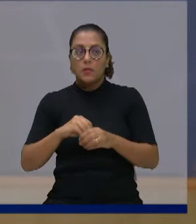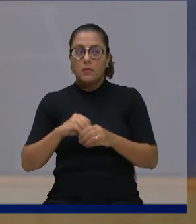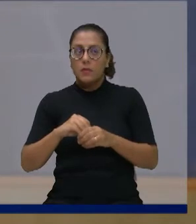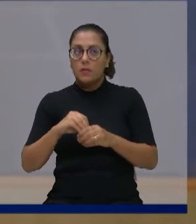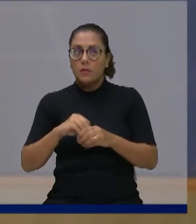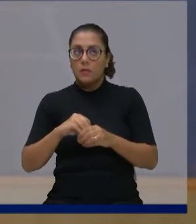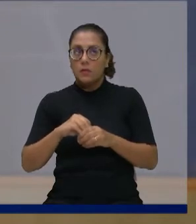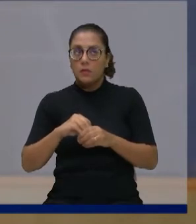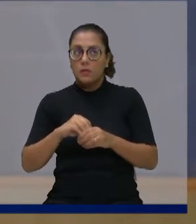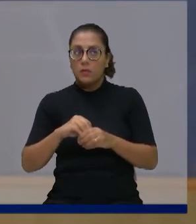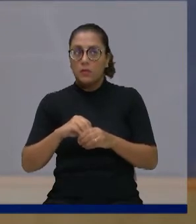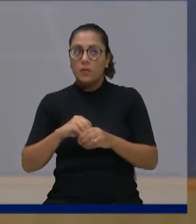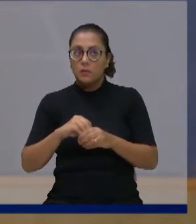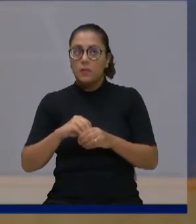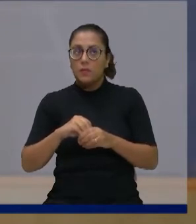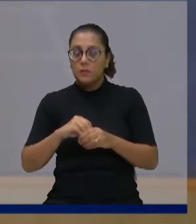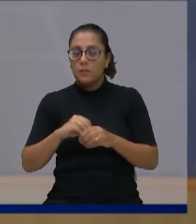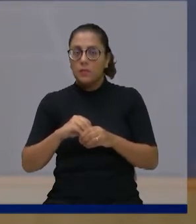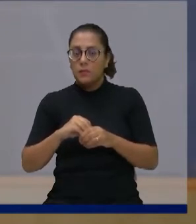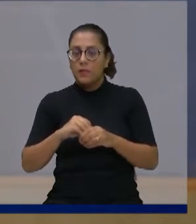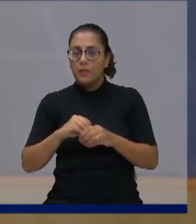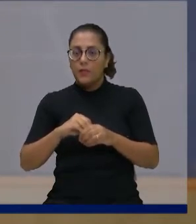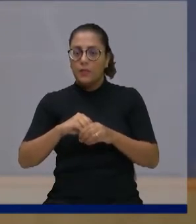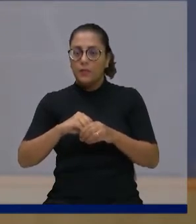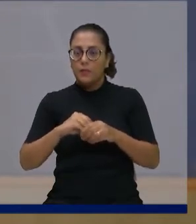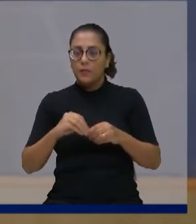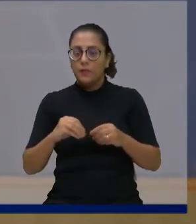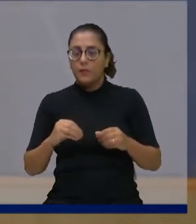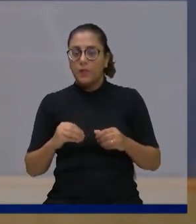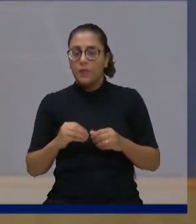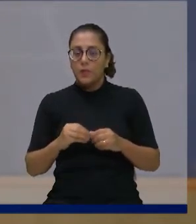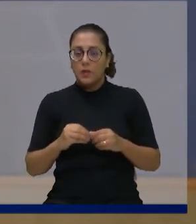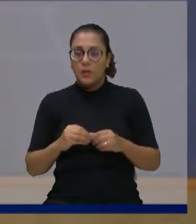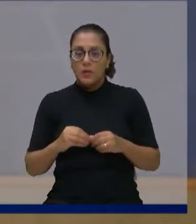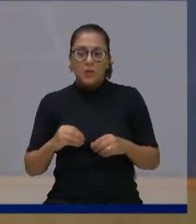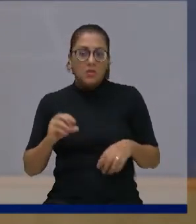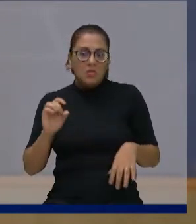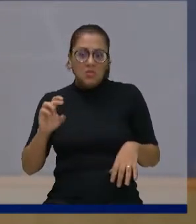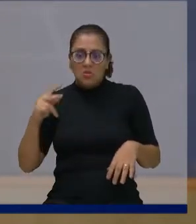mais grave de tudo isso é que não se trata de um mero vereador.